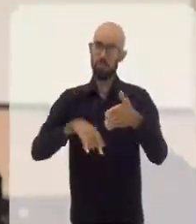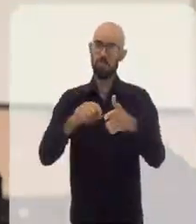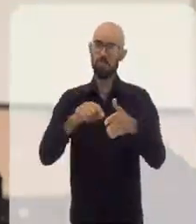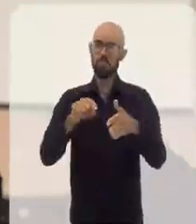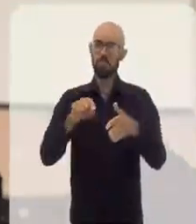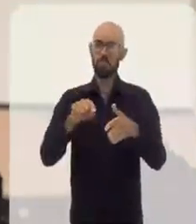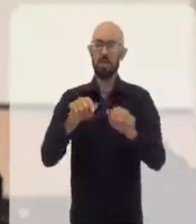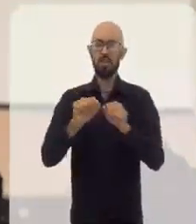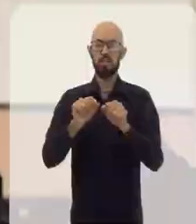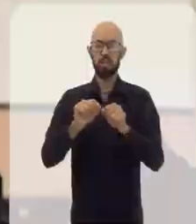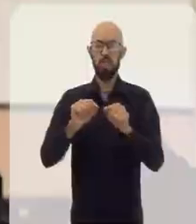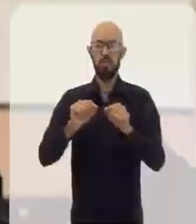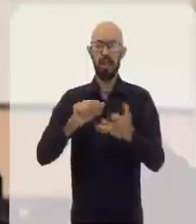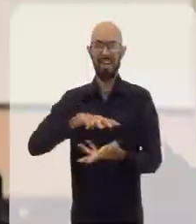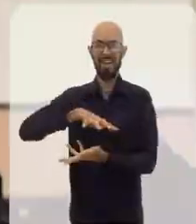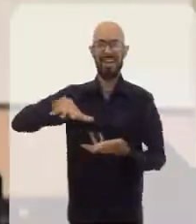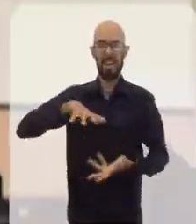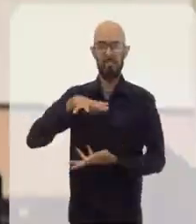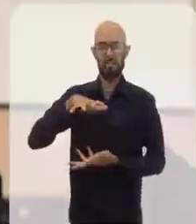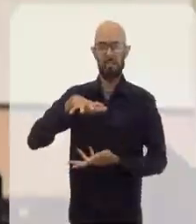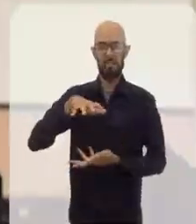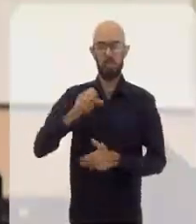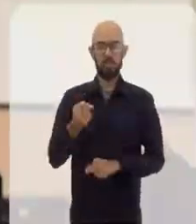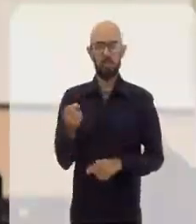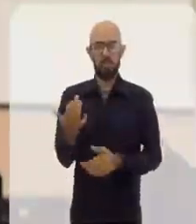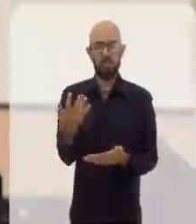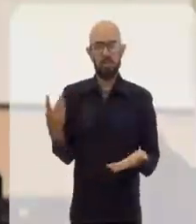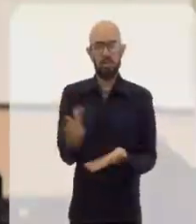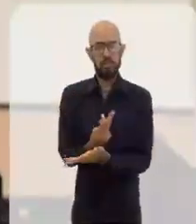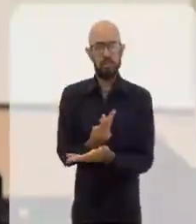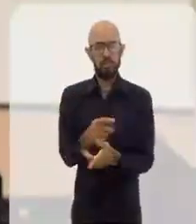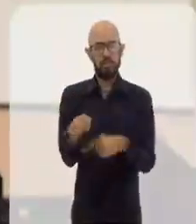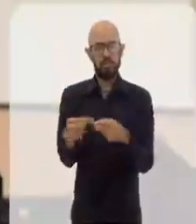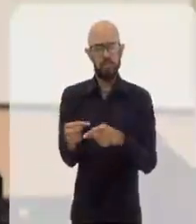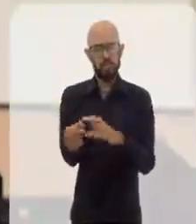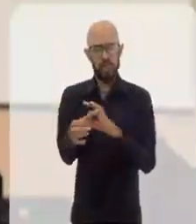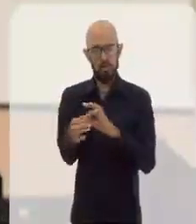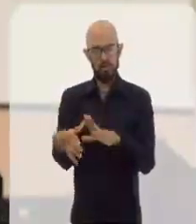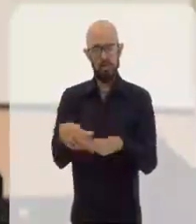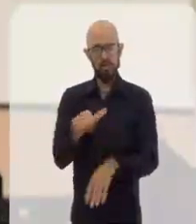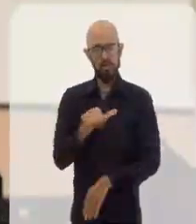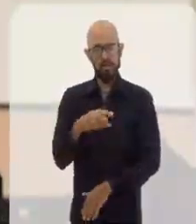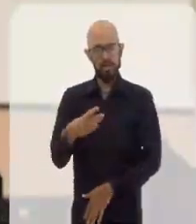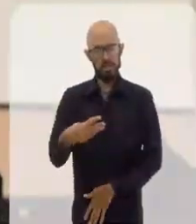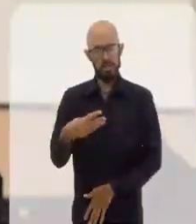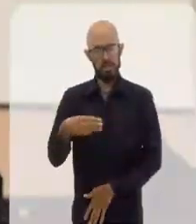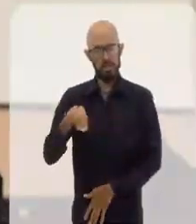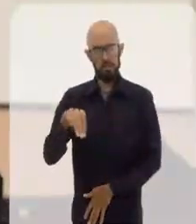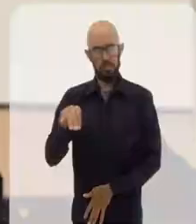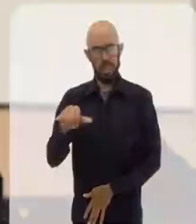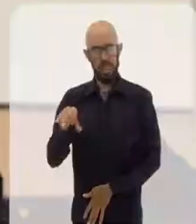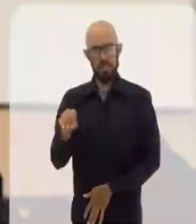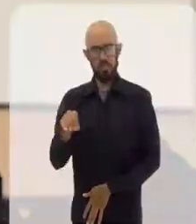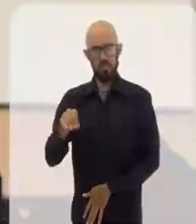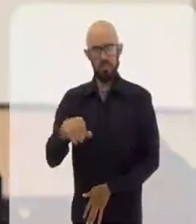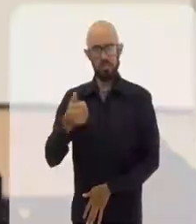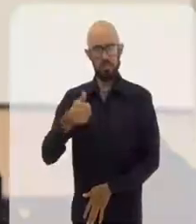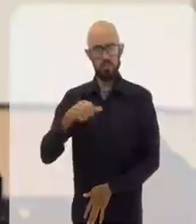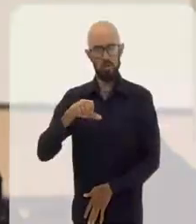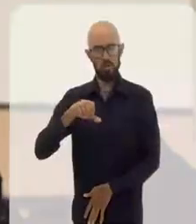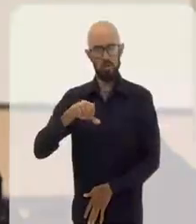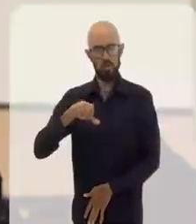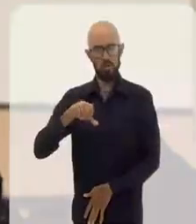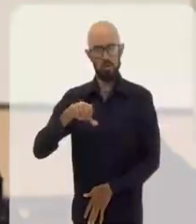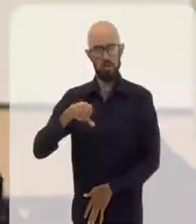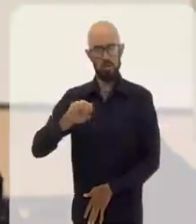escrava. E a gente tem a documentação de que eles fizeram uma greve, quando veio a abolição, no 13 de maio de